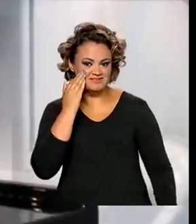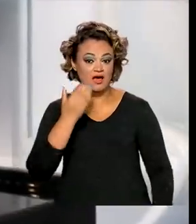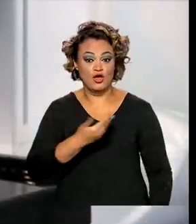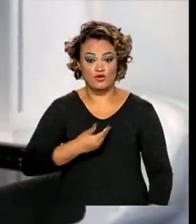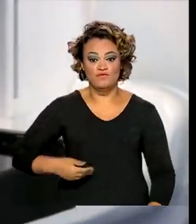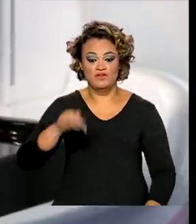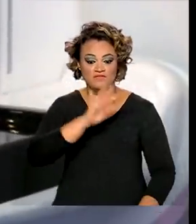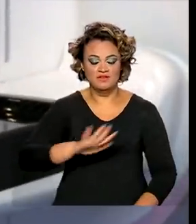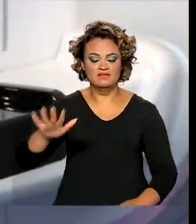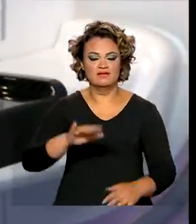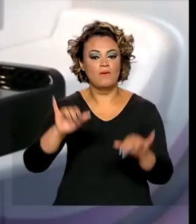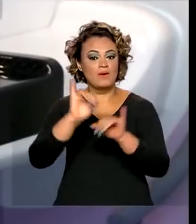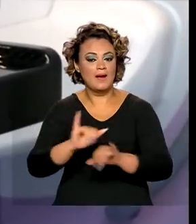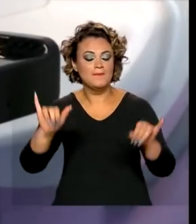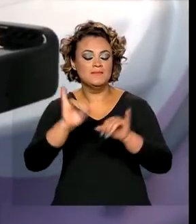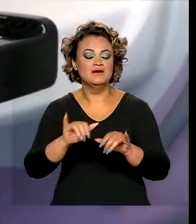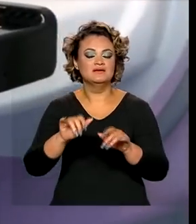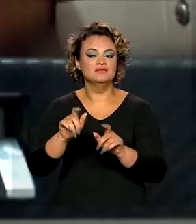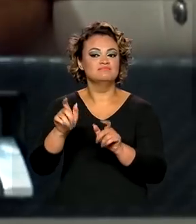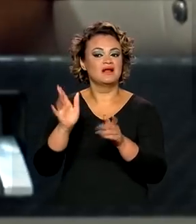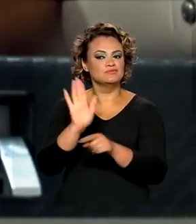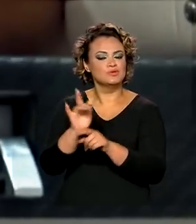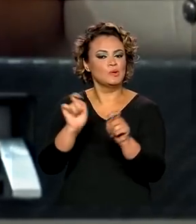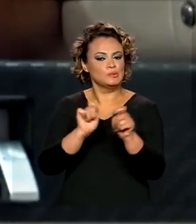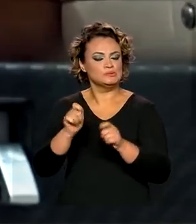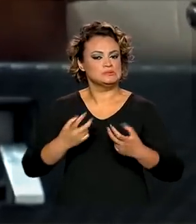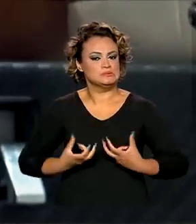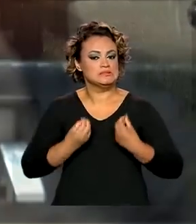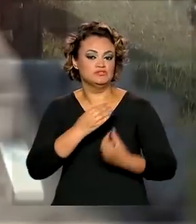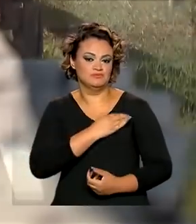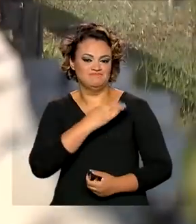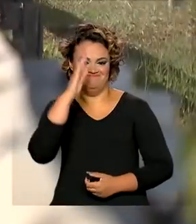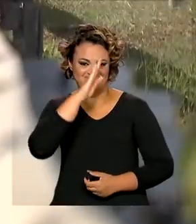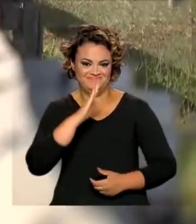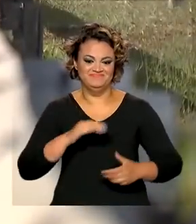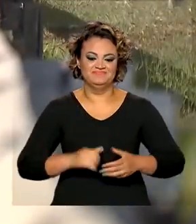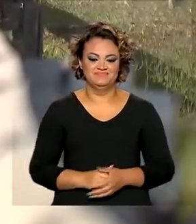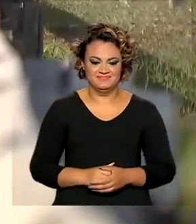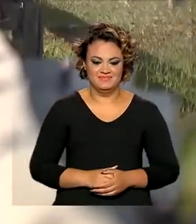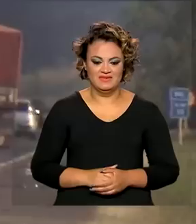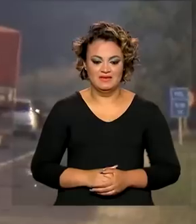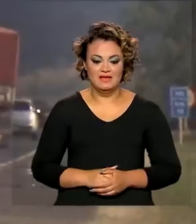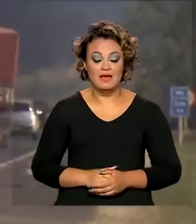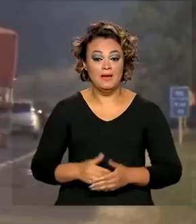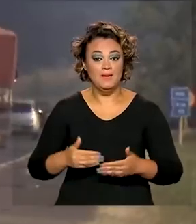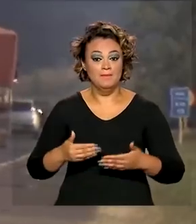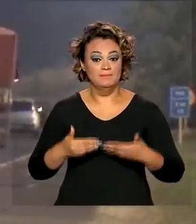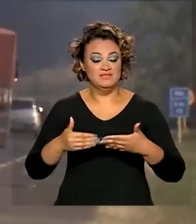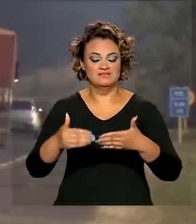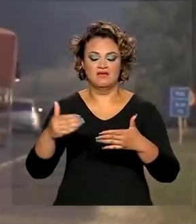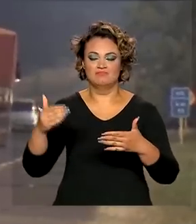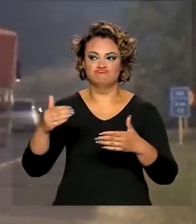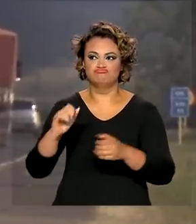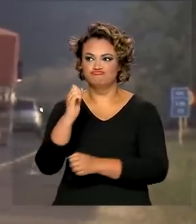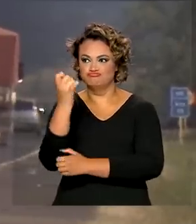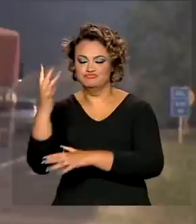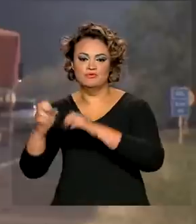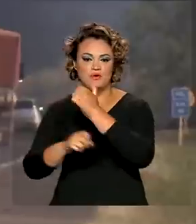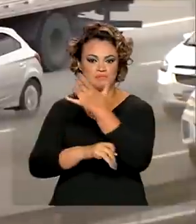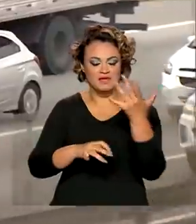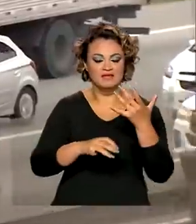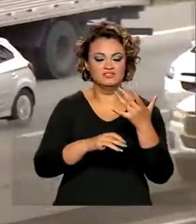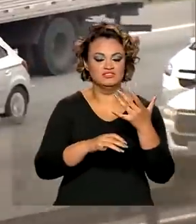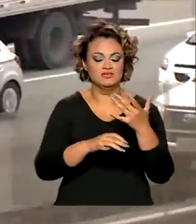medidas de prevenção e controle do câncer de mama no Brasil. Iniciativa do Ministério do Meio Ambiente incentiva a